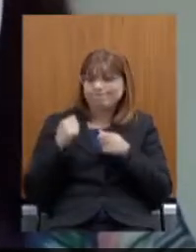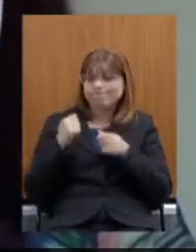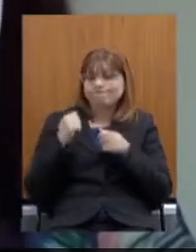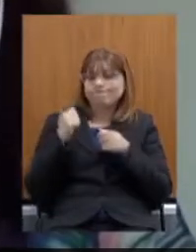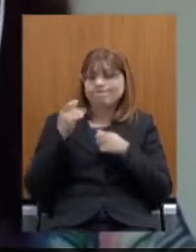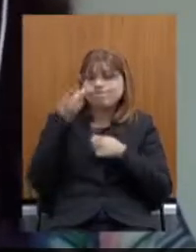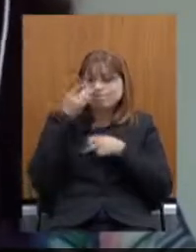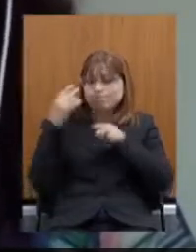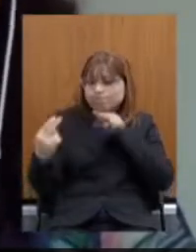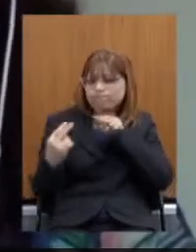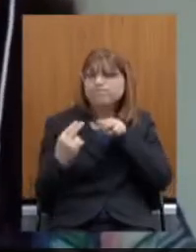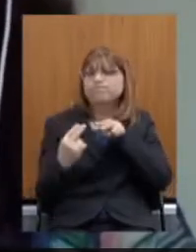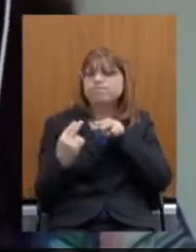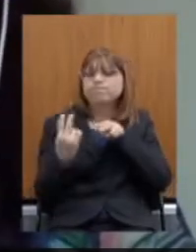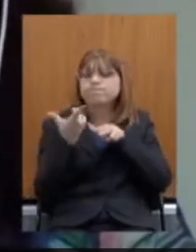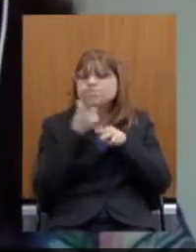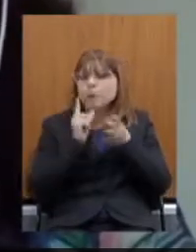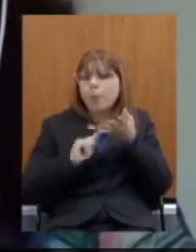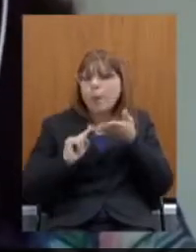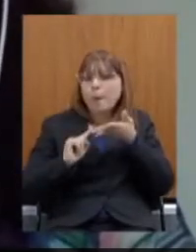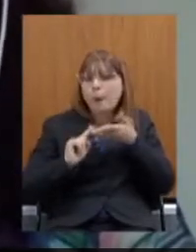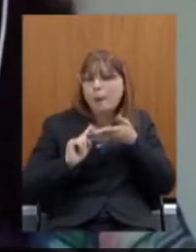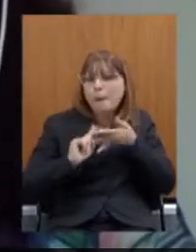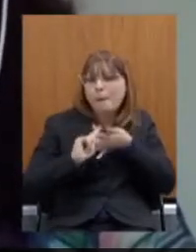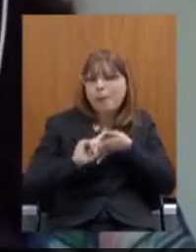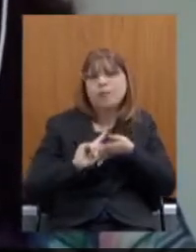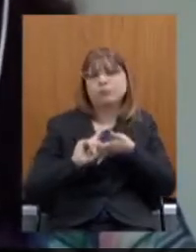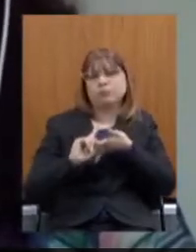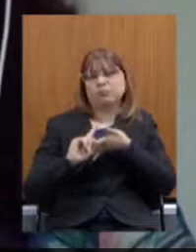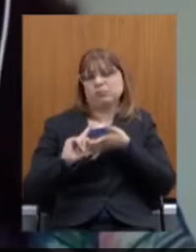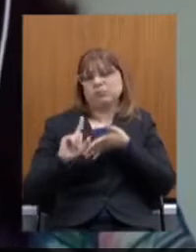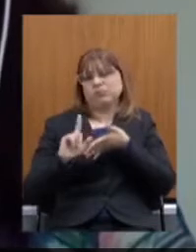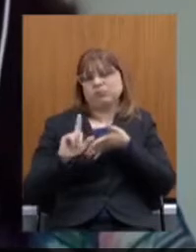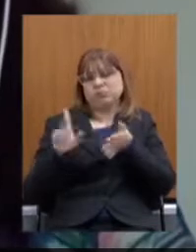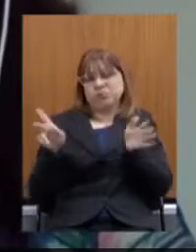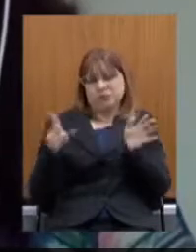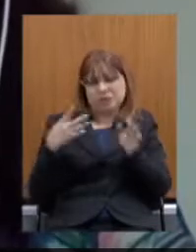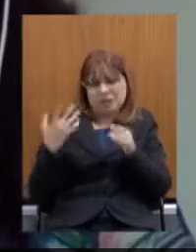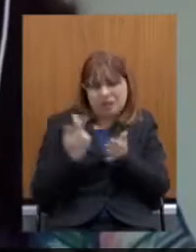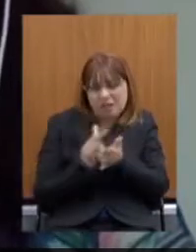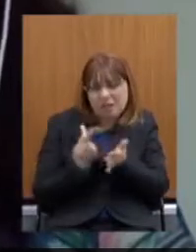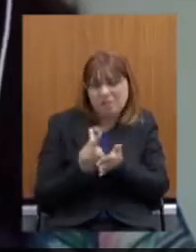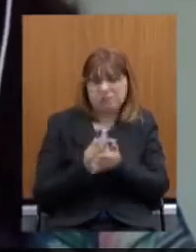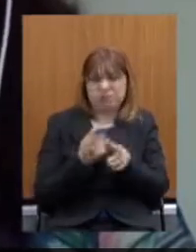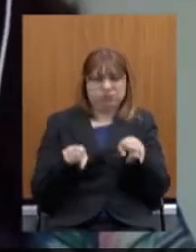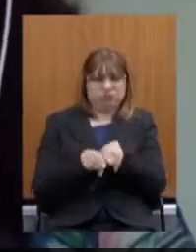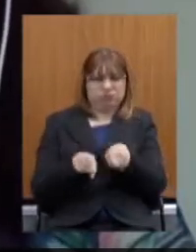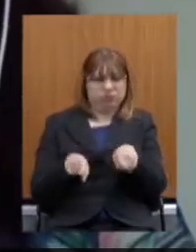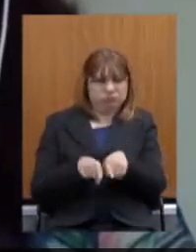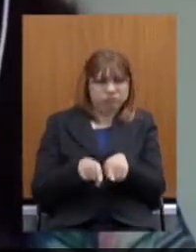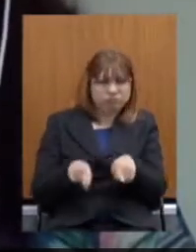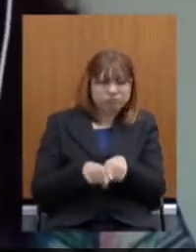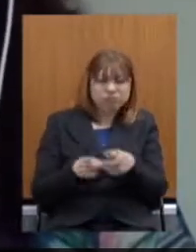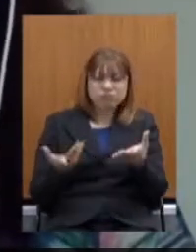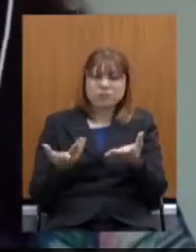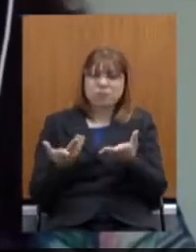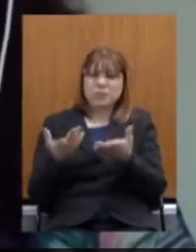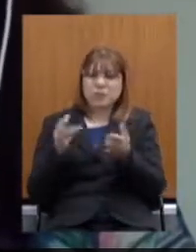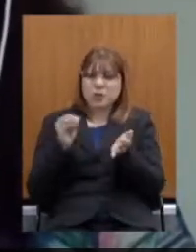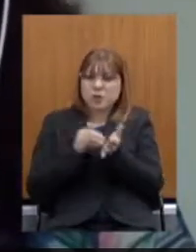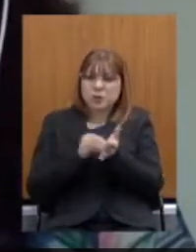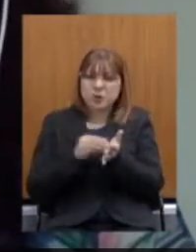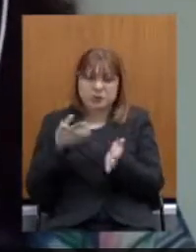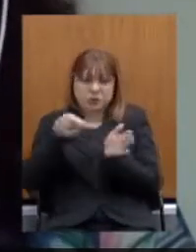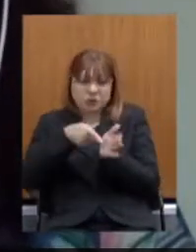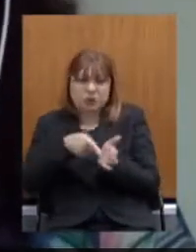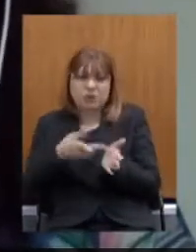para apontar as ilegalidades, inconsistências, as armadilhas e, principalmente,